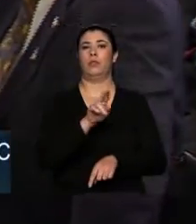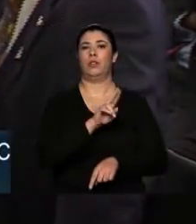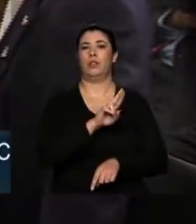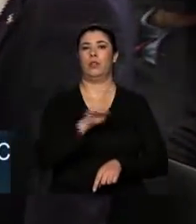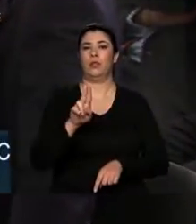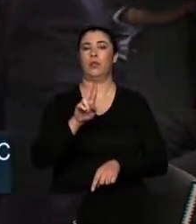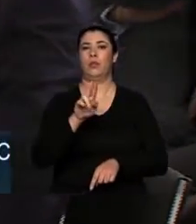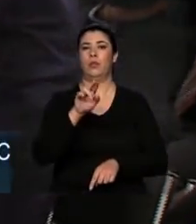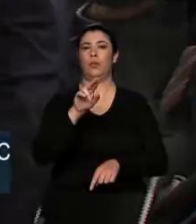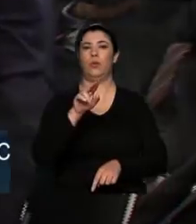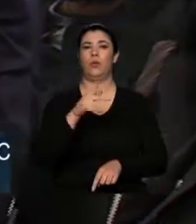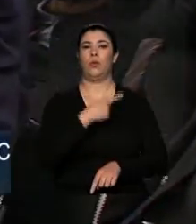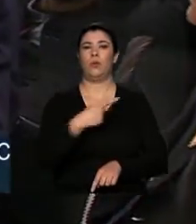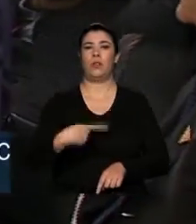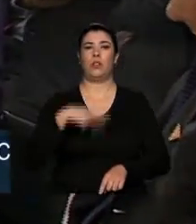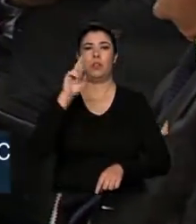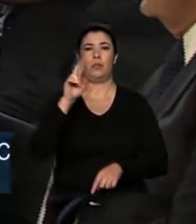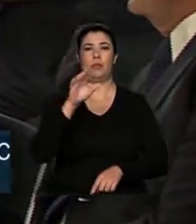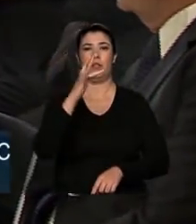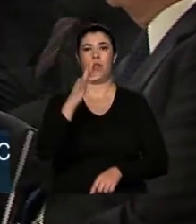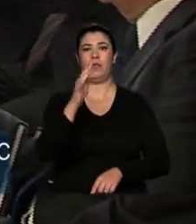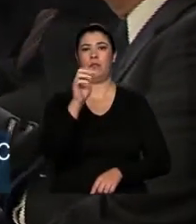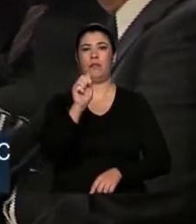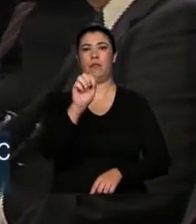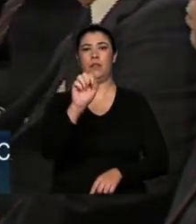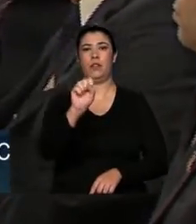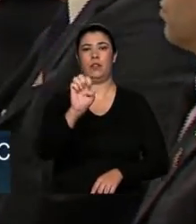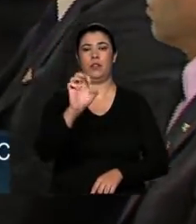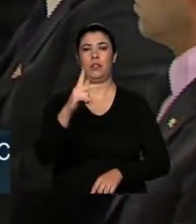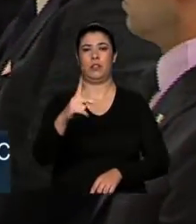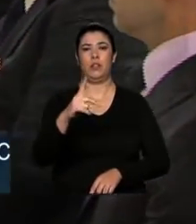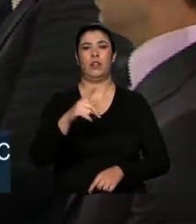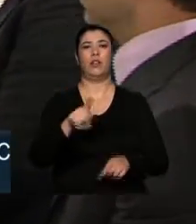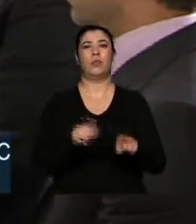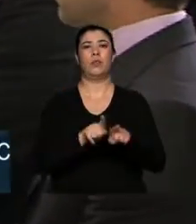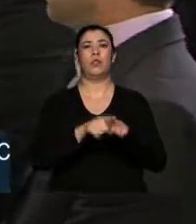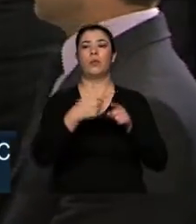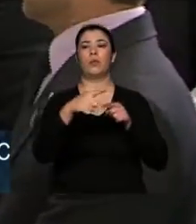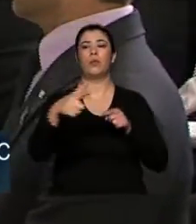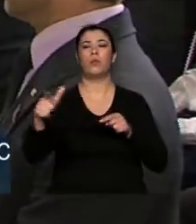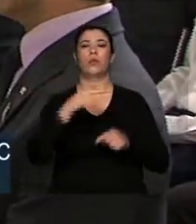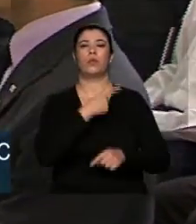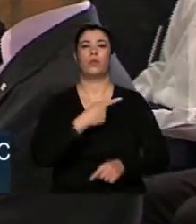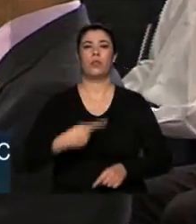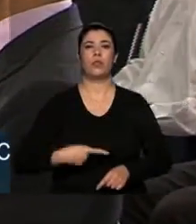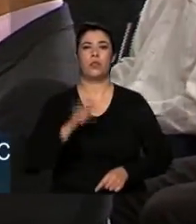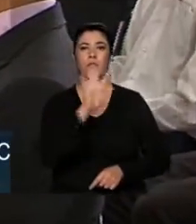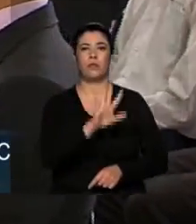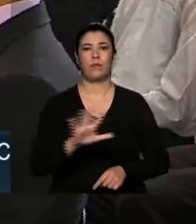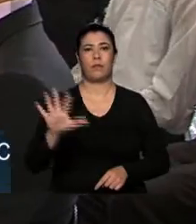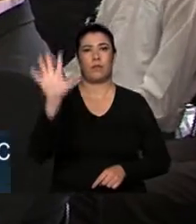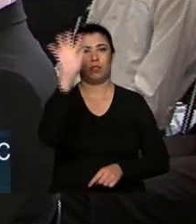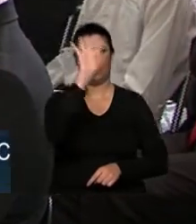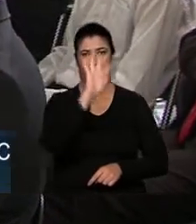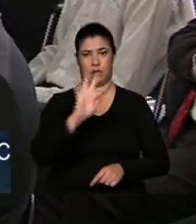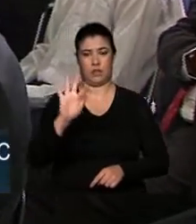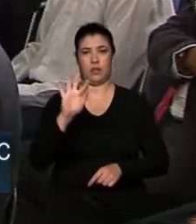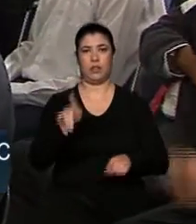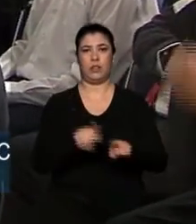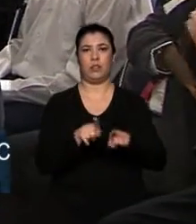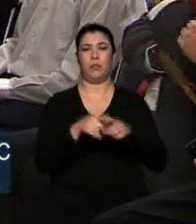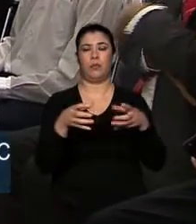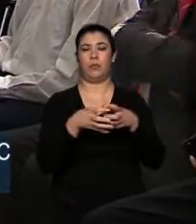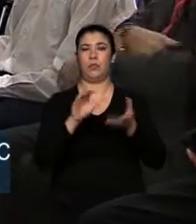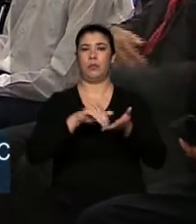FACESP. E eu saúdo, saudando os demais presidentes das federações, a equipe da